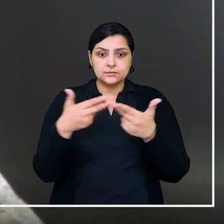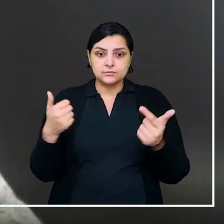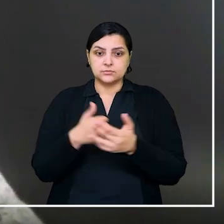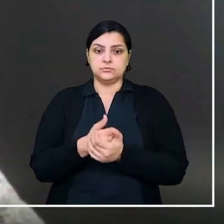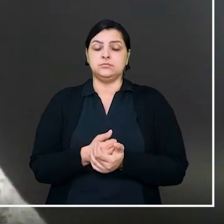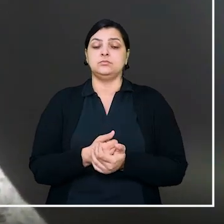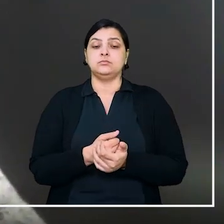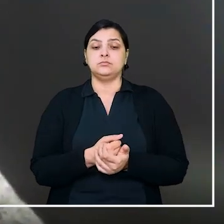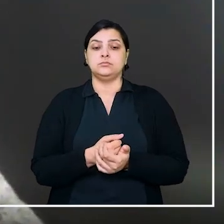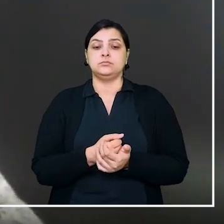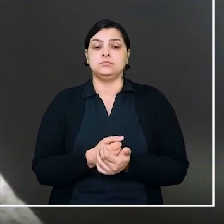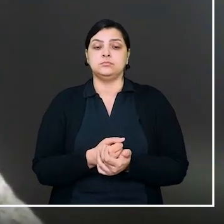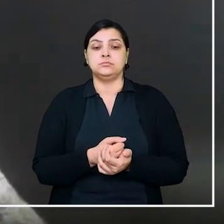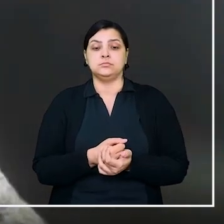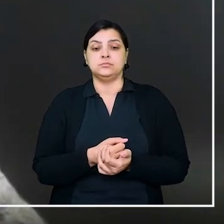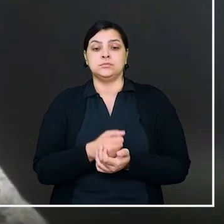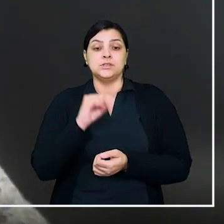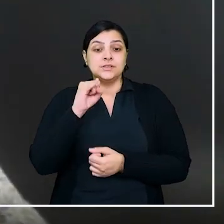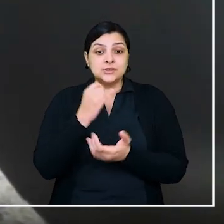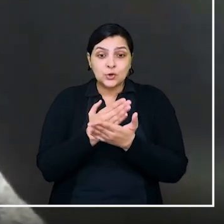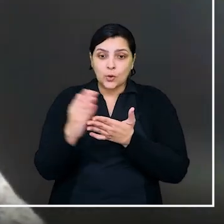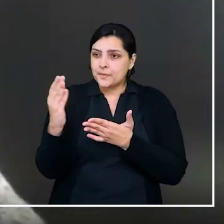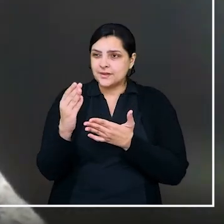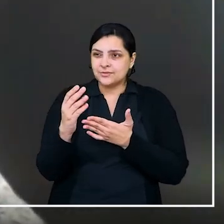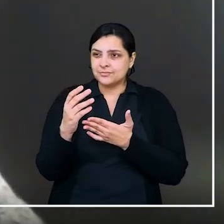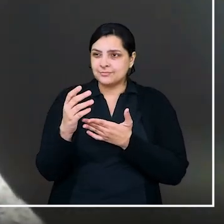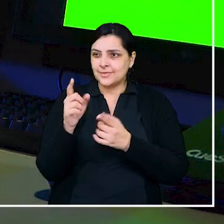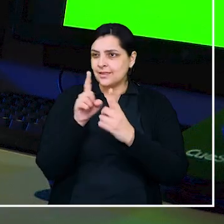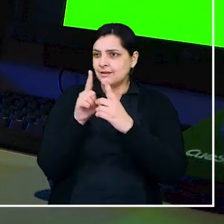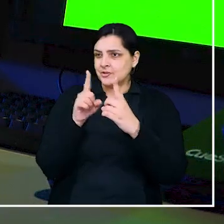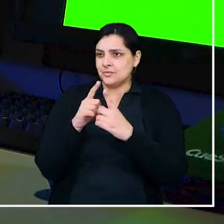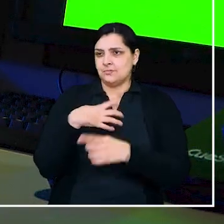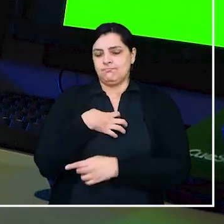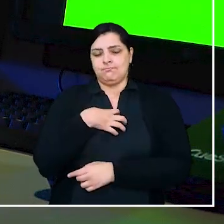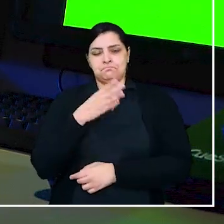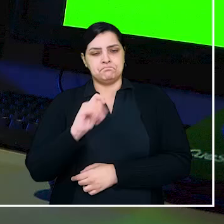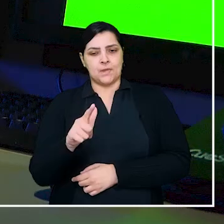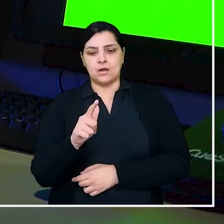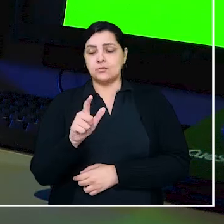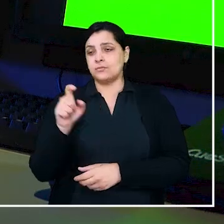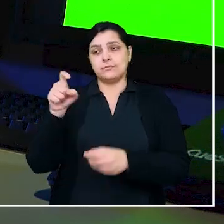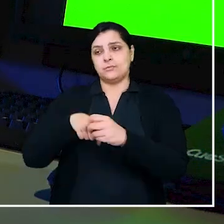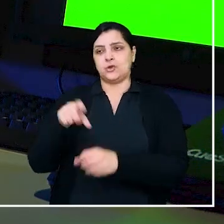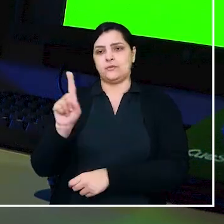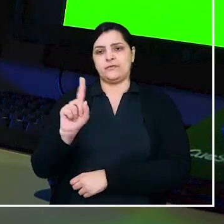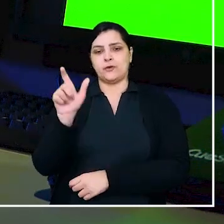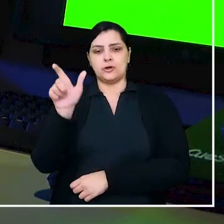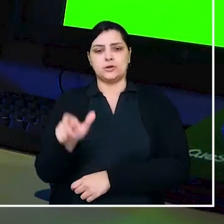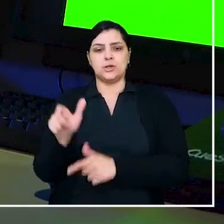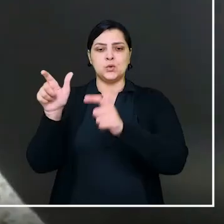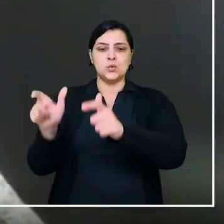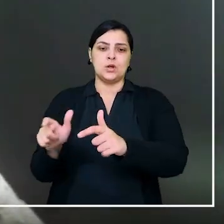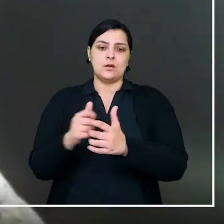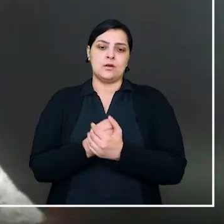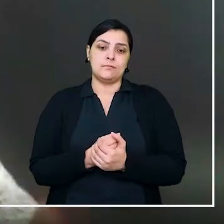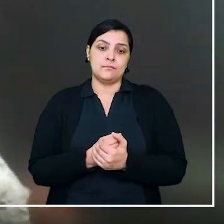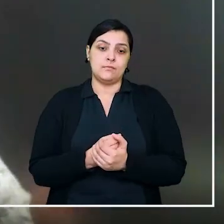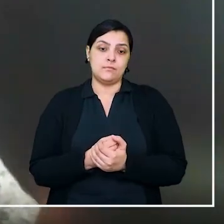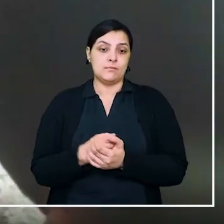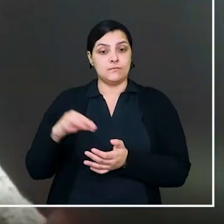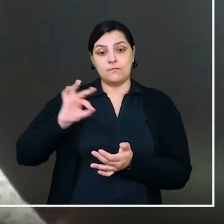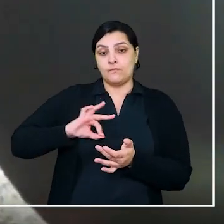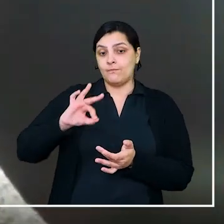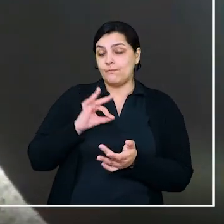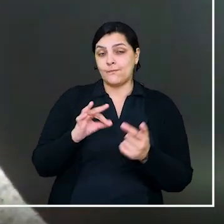já pelo começo, quando são mal atendidas, elas já não vão mais retornar naquele espaço. Sem